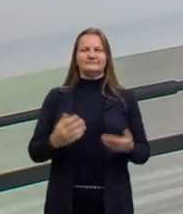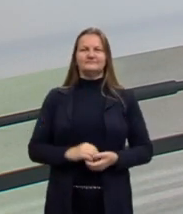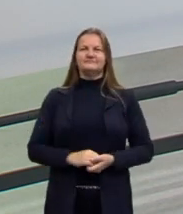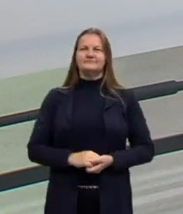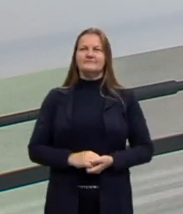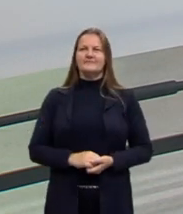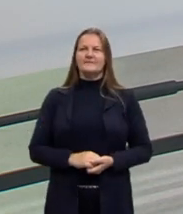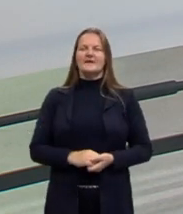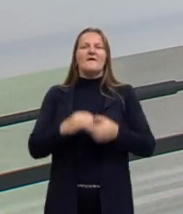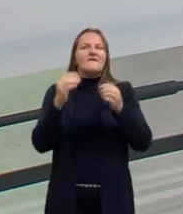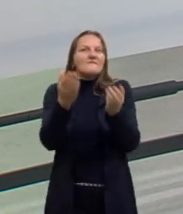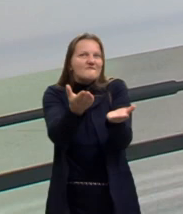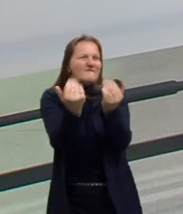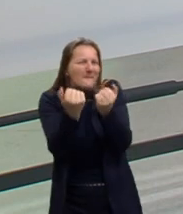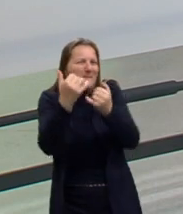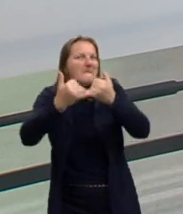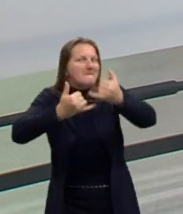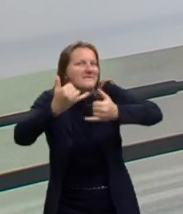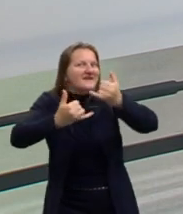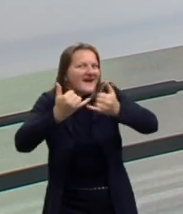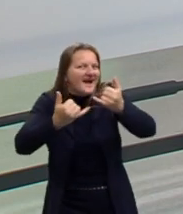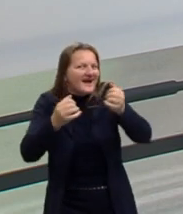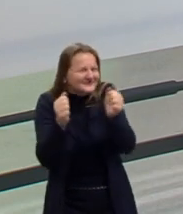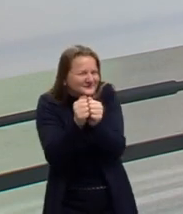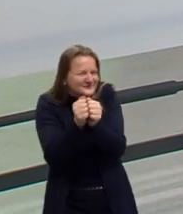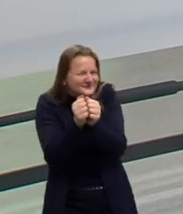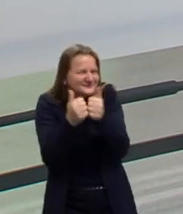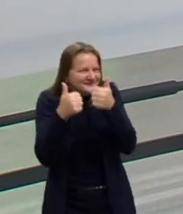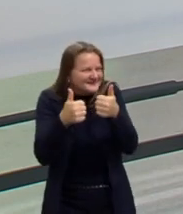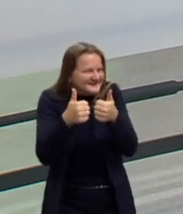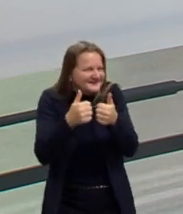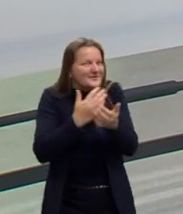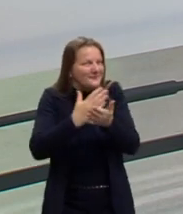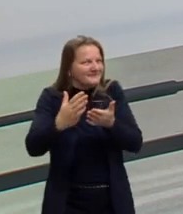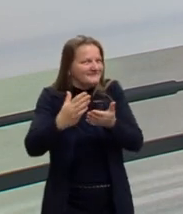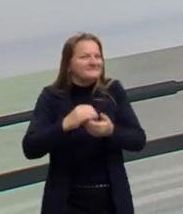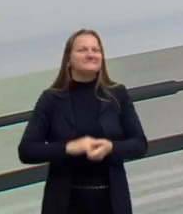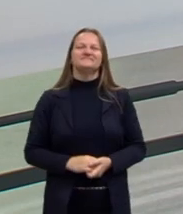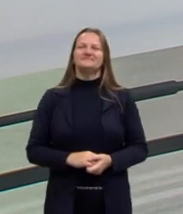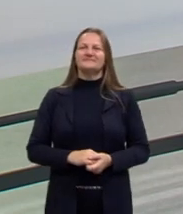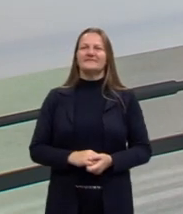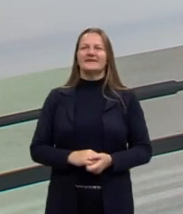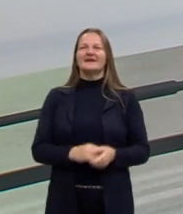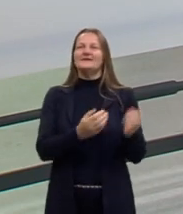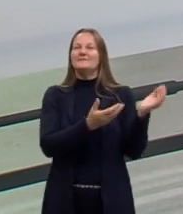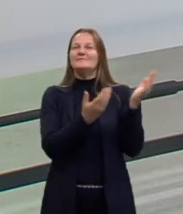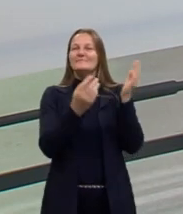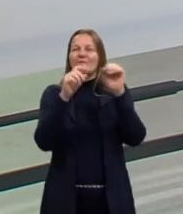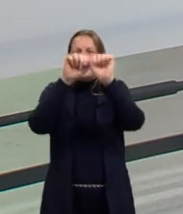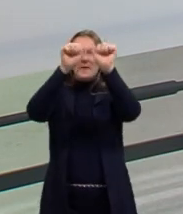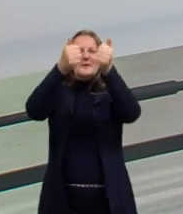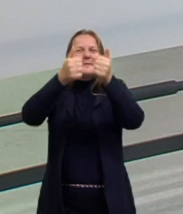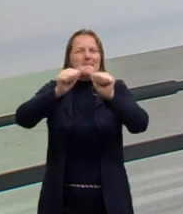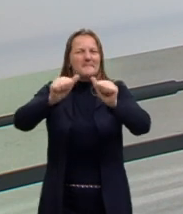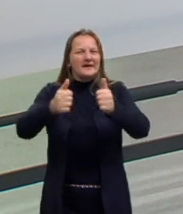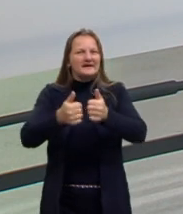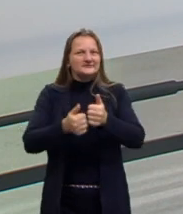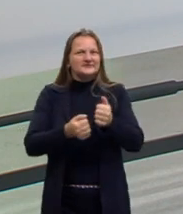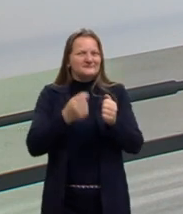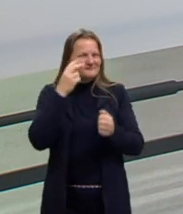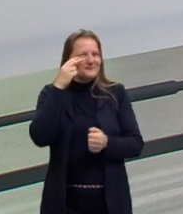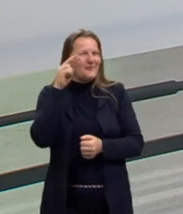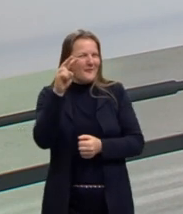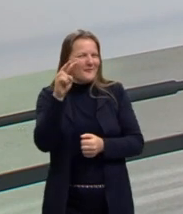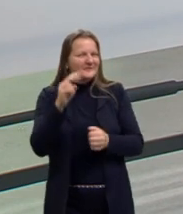Vamos brincar um pouquinho? Eu resolvi brincar com vocês hoje para começar. E eu trouxe essa imagem aqui que eu